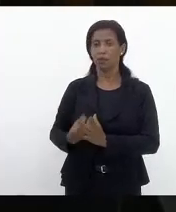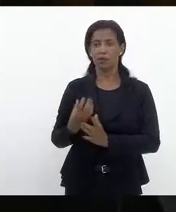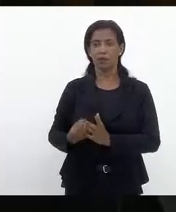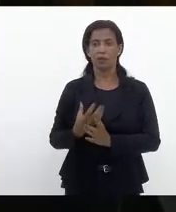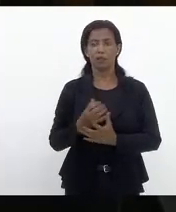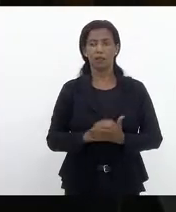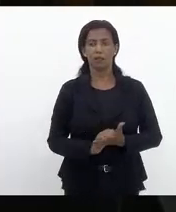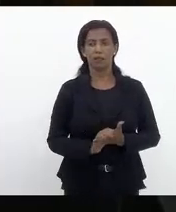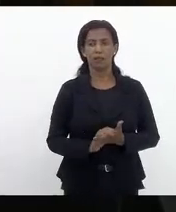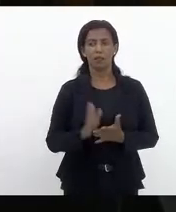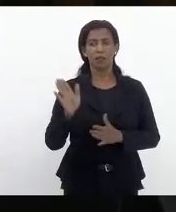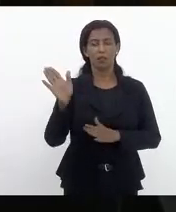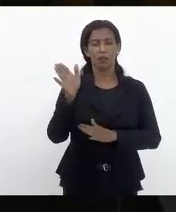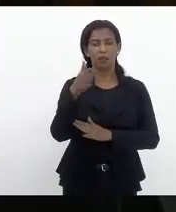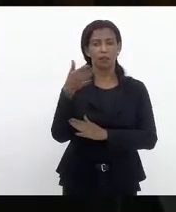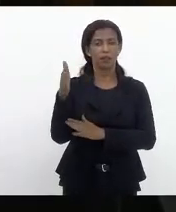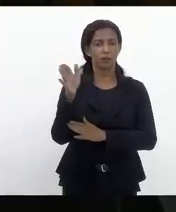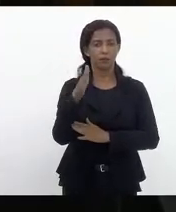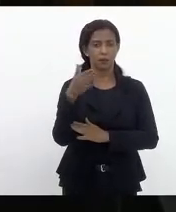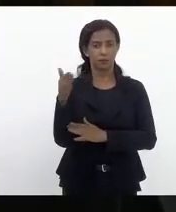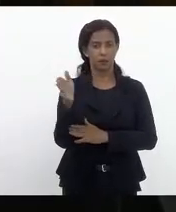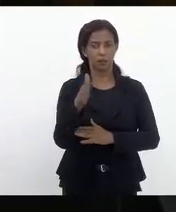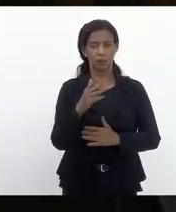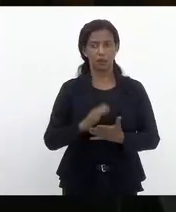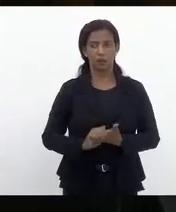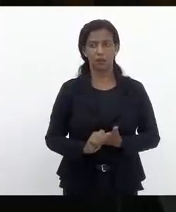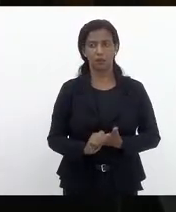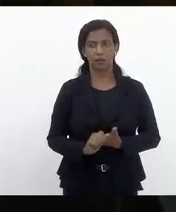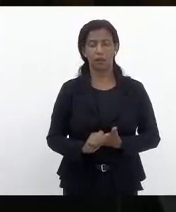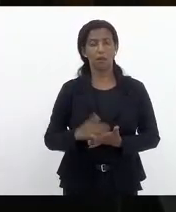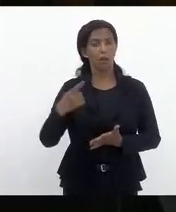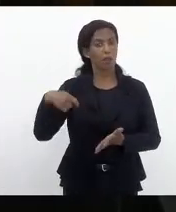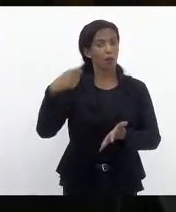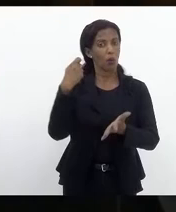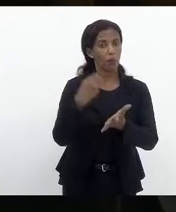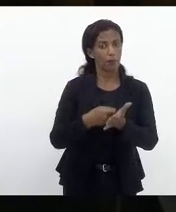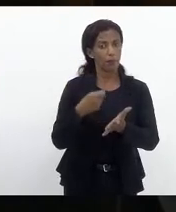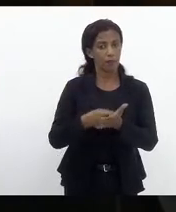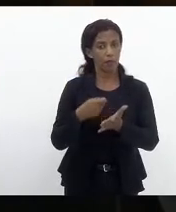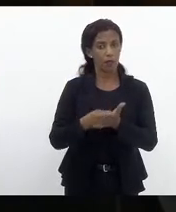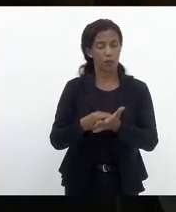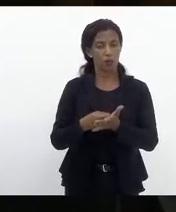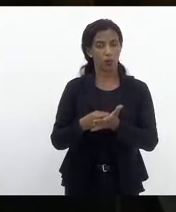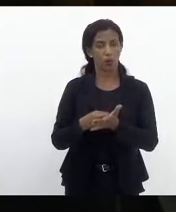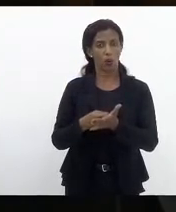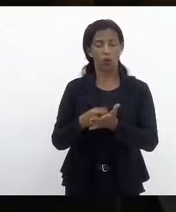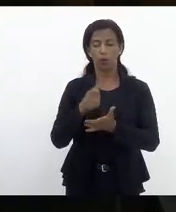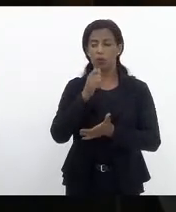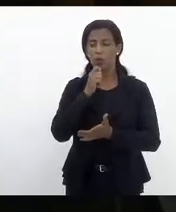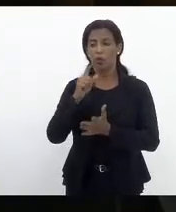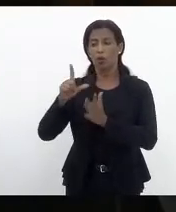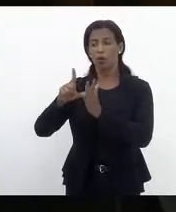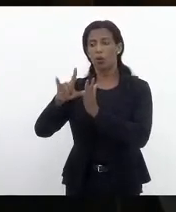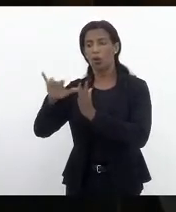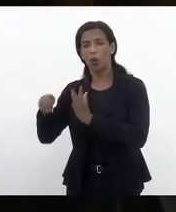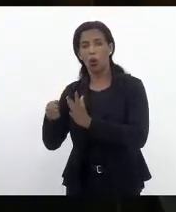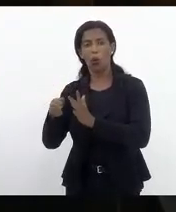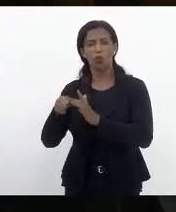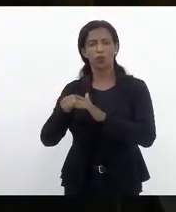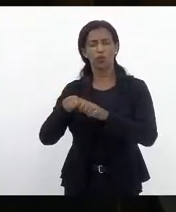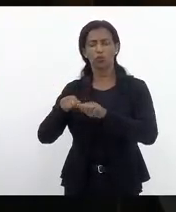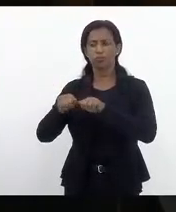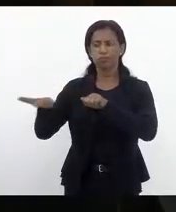da bandeira nacional para tornar obrigatório que nos estabelecimentos comerciais de grande